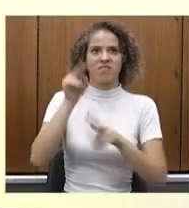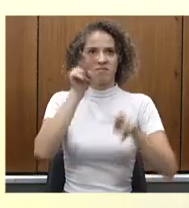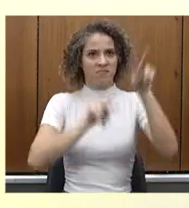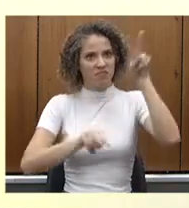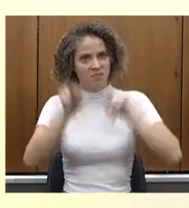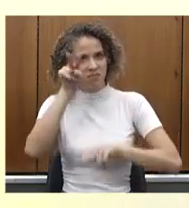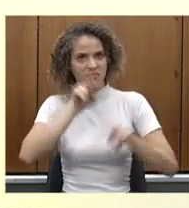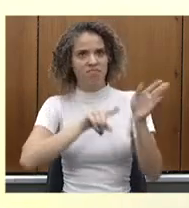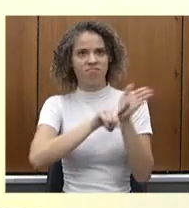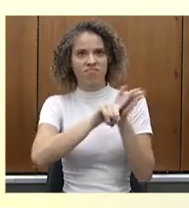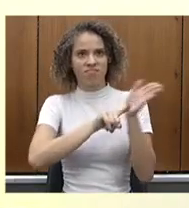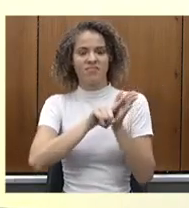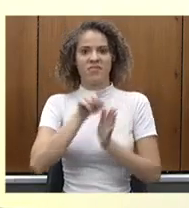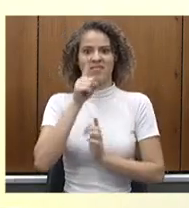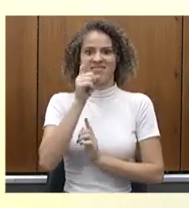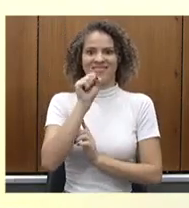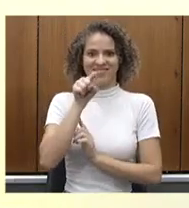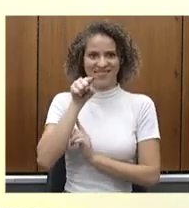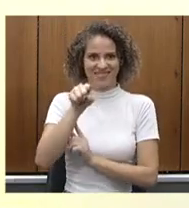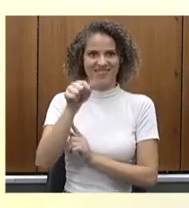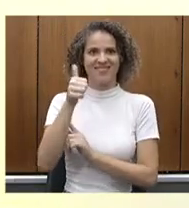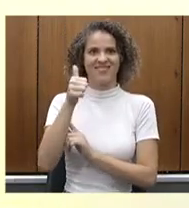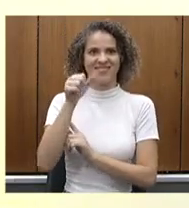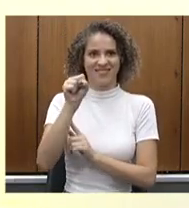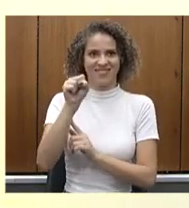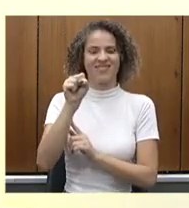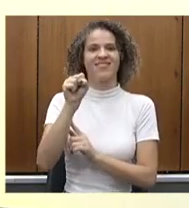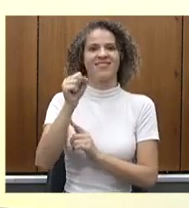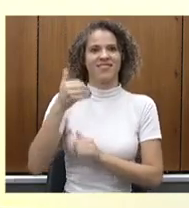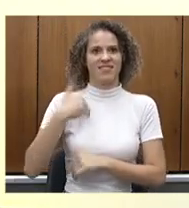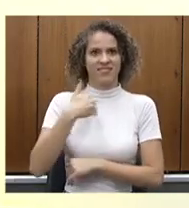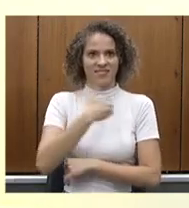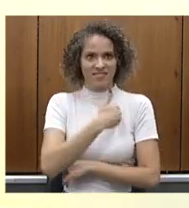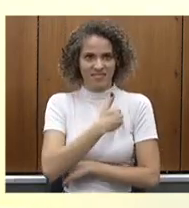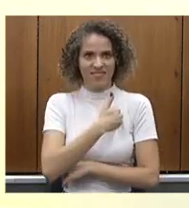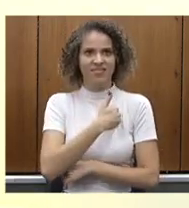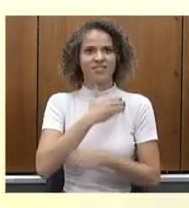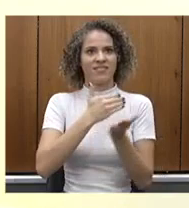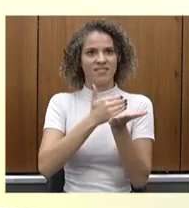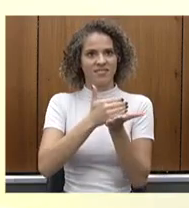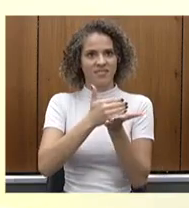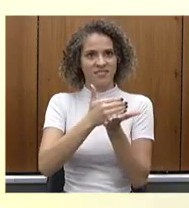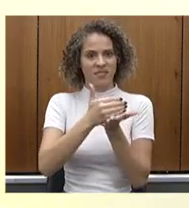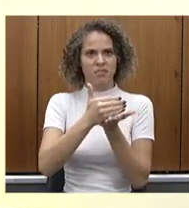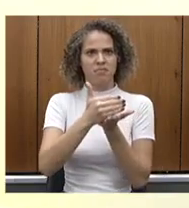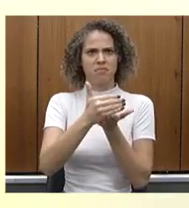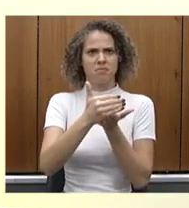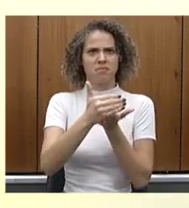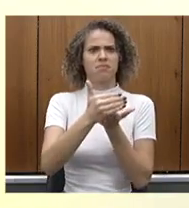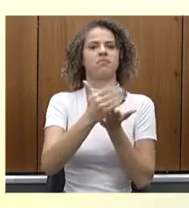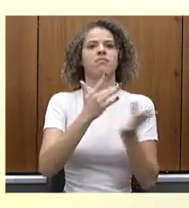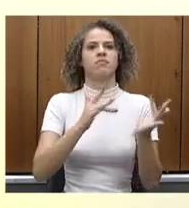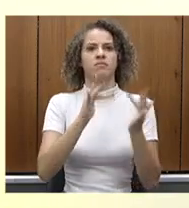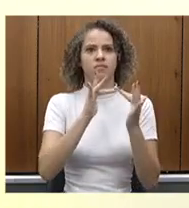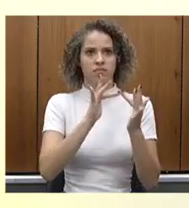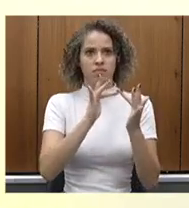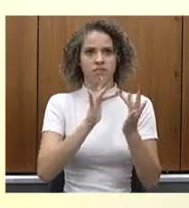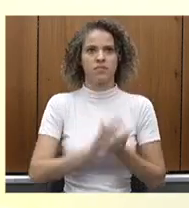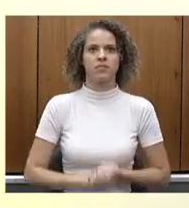avaliação e controle das despesas com saúde, além de discutir e votar proposições da comissão.